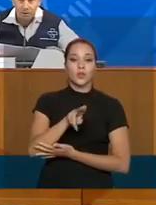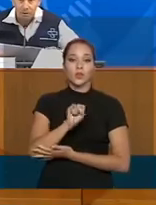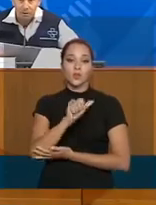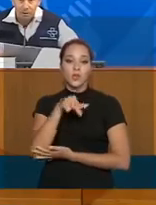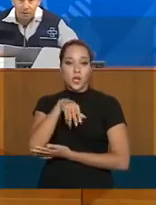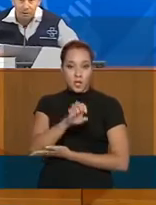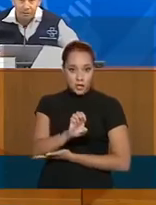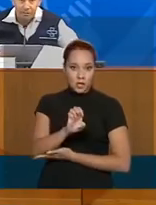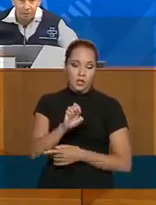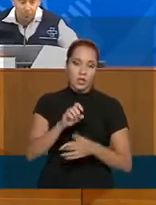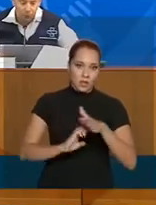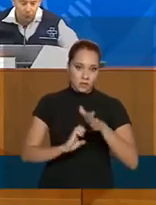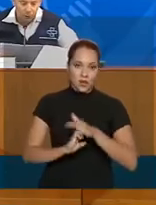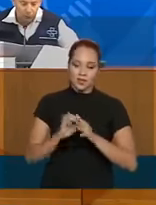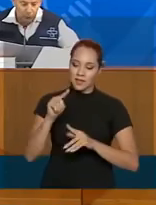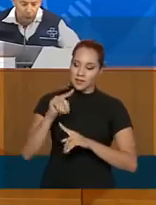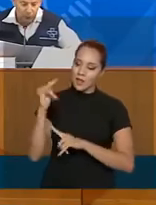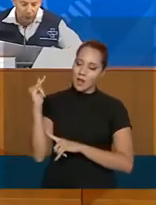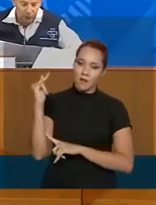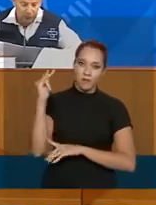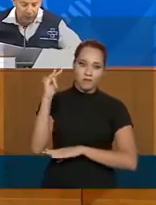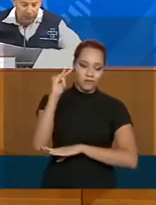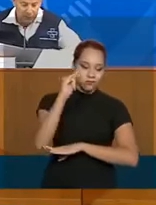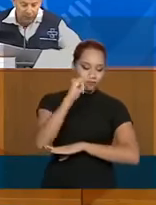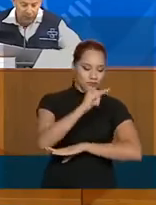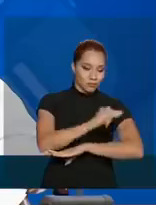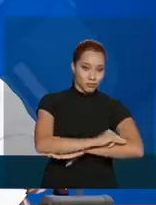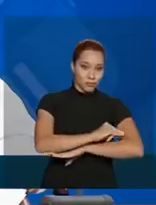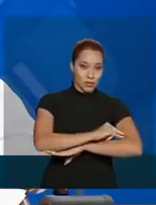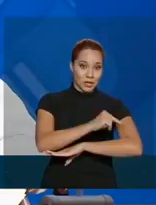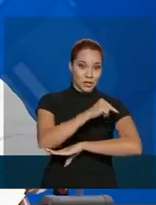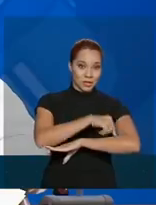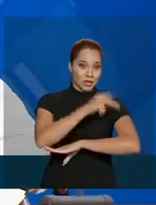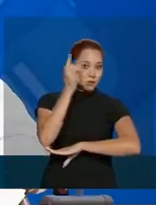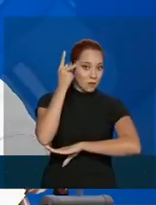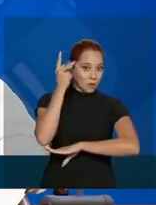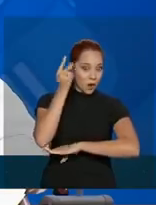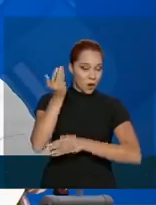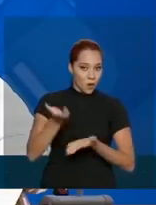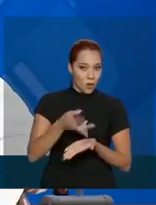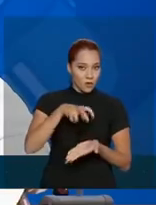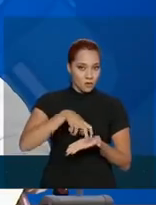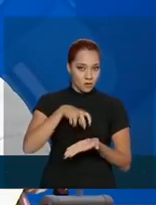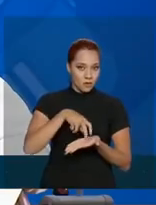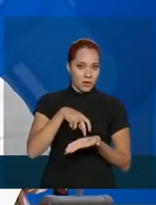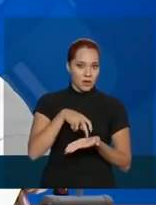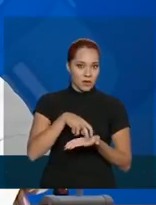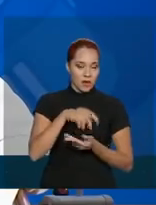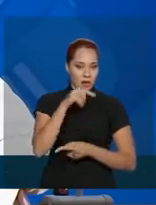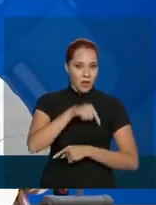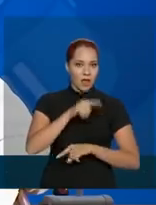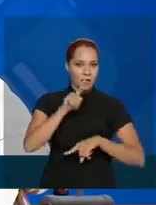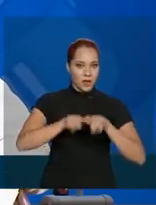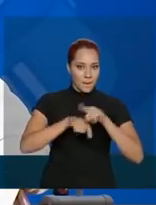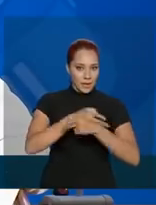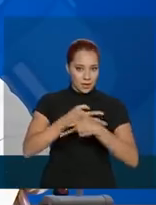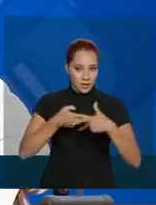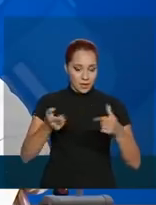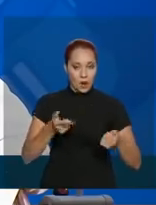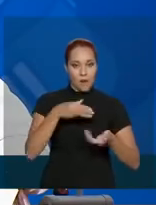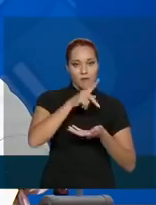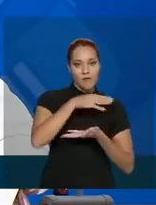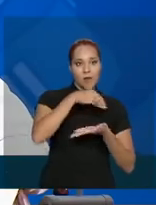papel. Esse avião posou em Guarulhos, hoje pela manhã. Parte desse material será